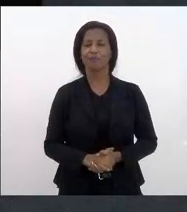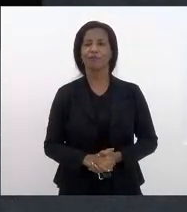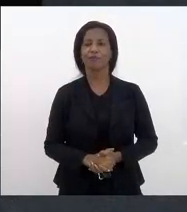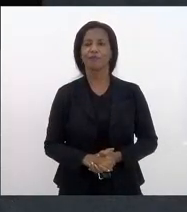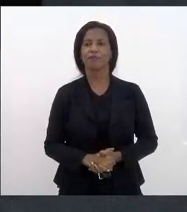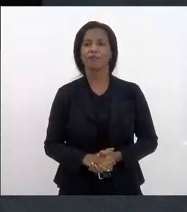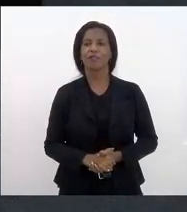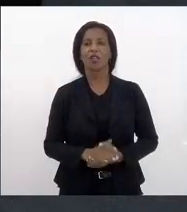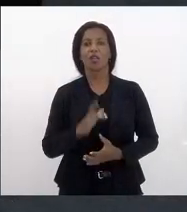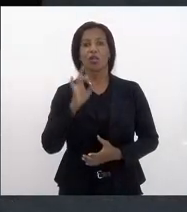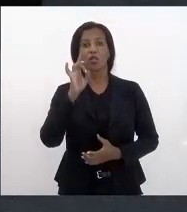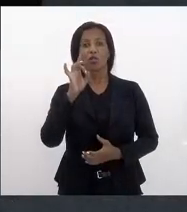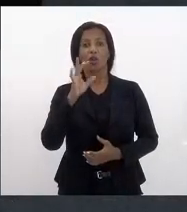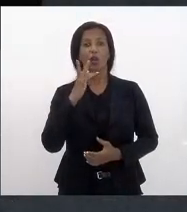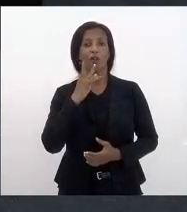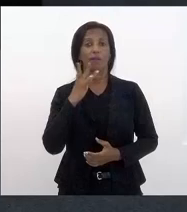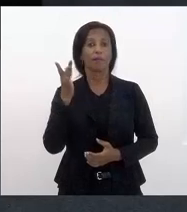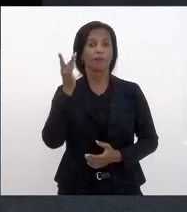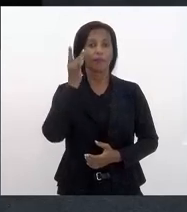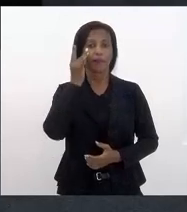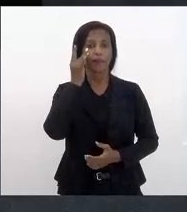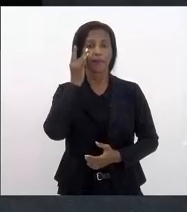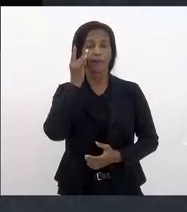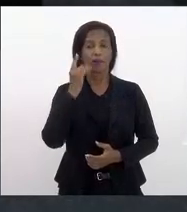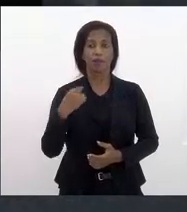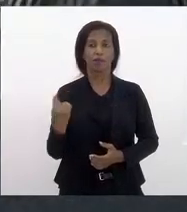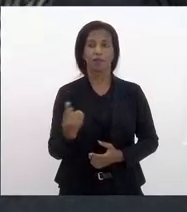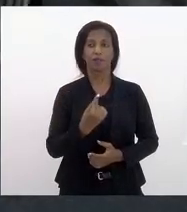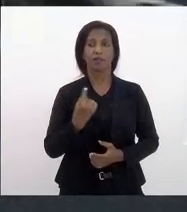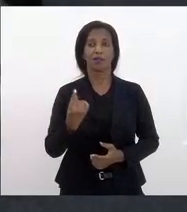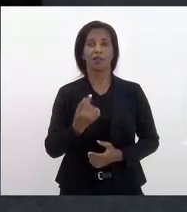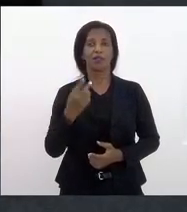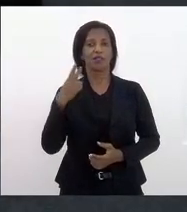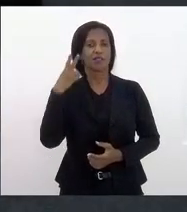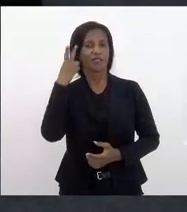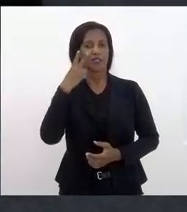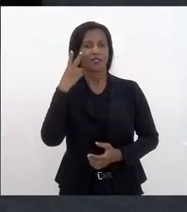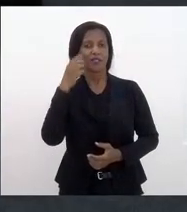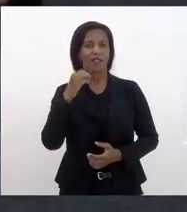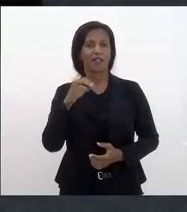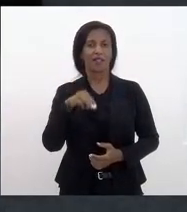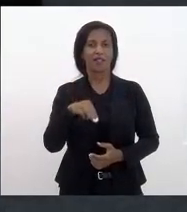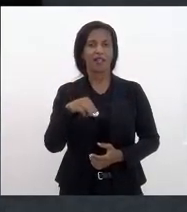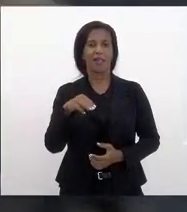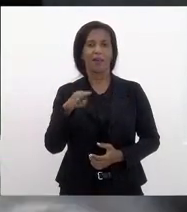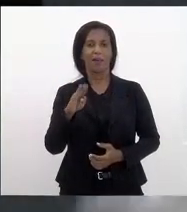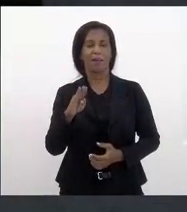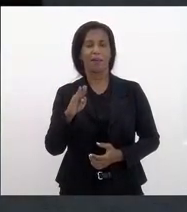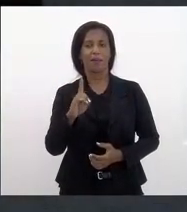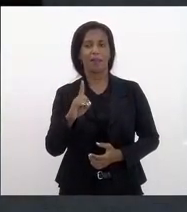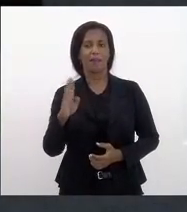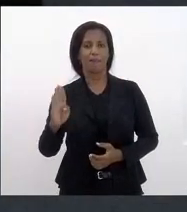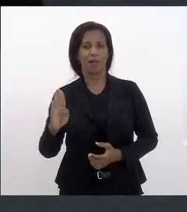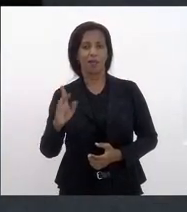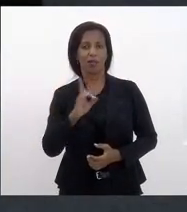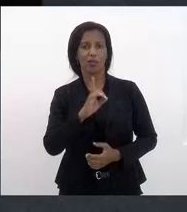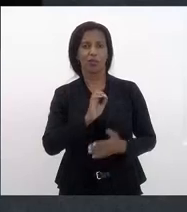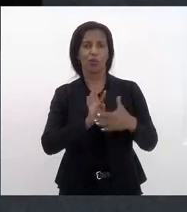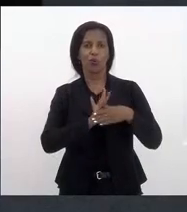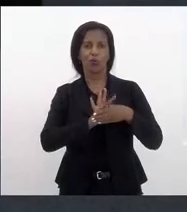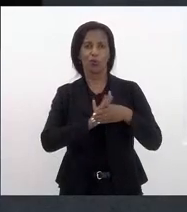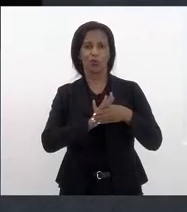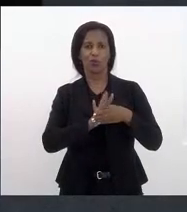registrar a presença da nossa grande vereadora do MDB, de Duque de Caxias, a